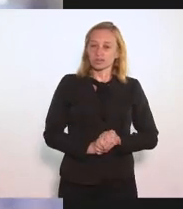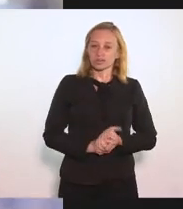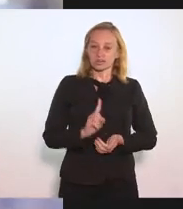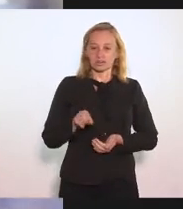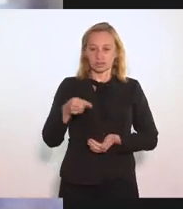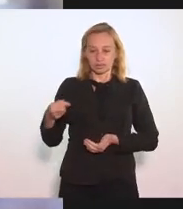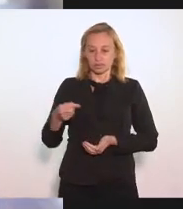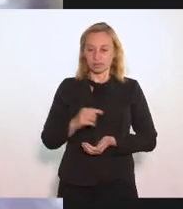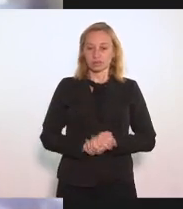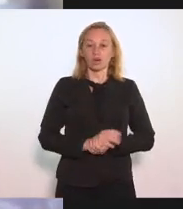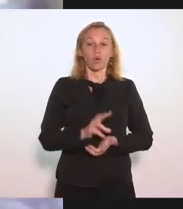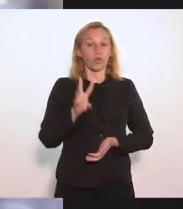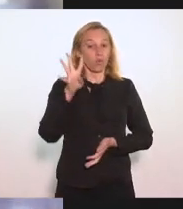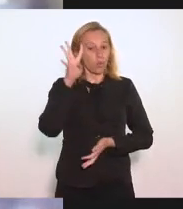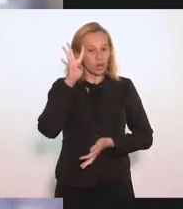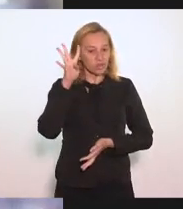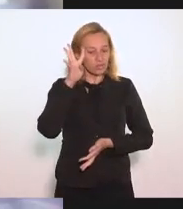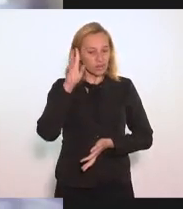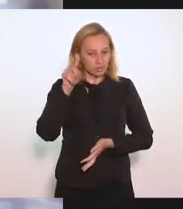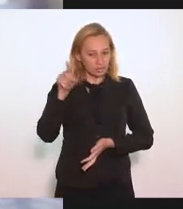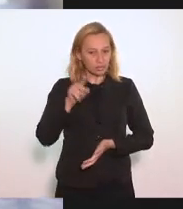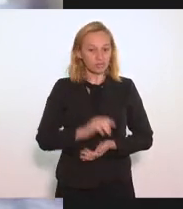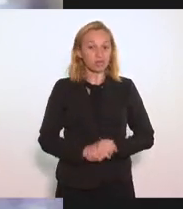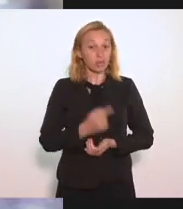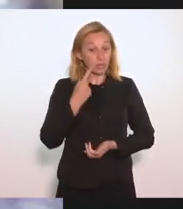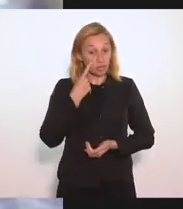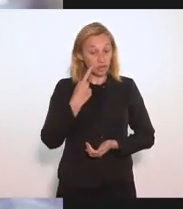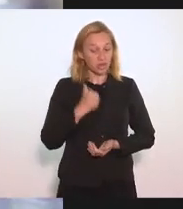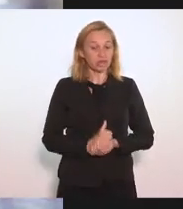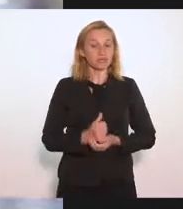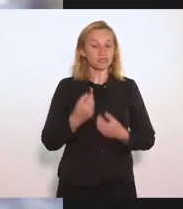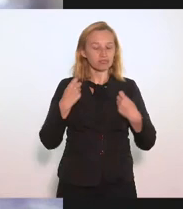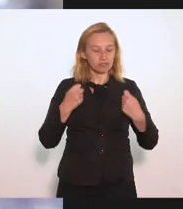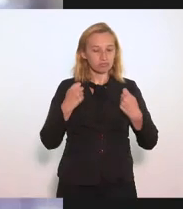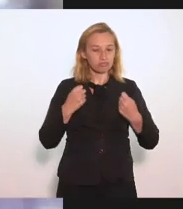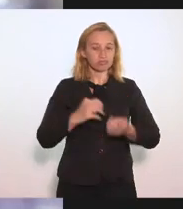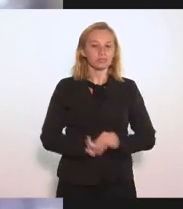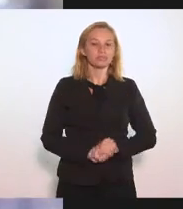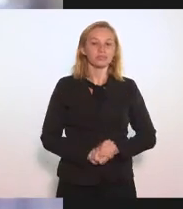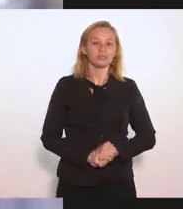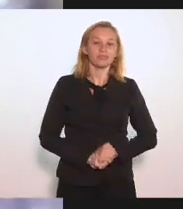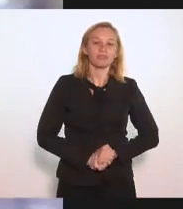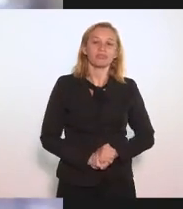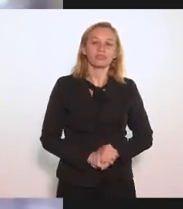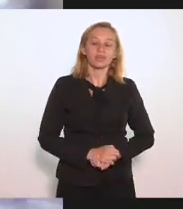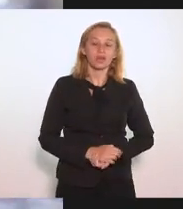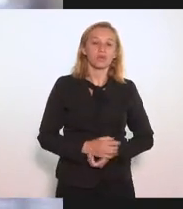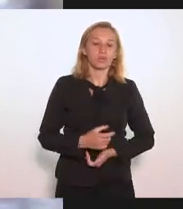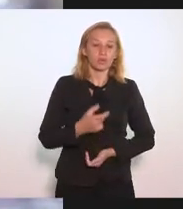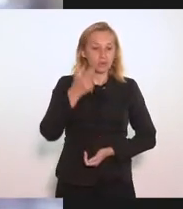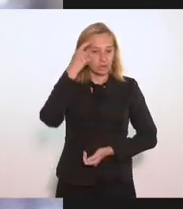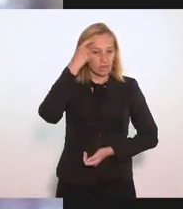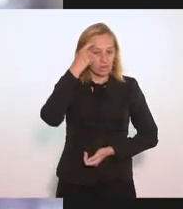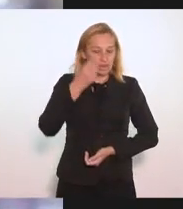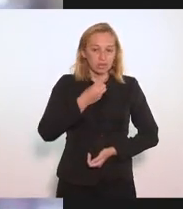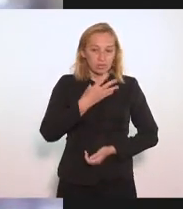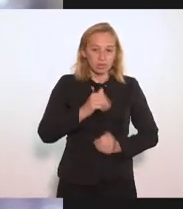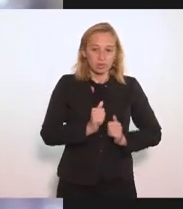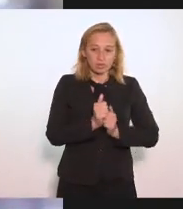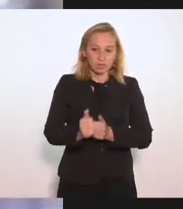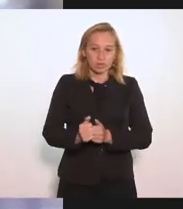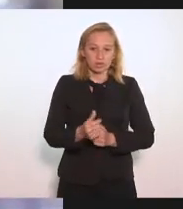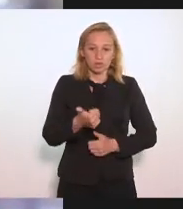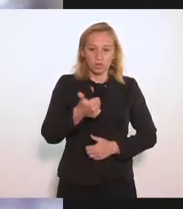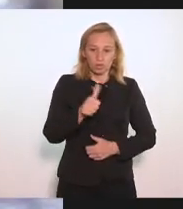Quarta-feira E até lá Nós vamos torcer Para que o Bom senso Conduza Os 11